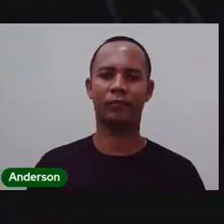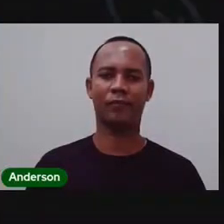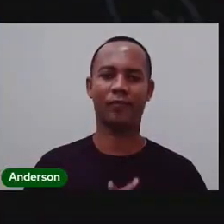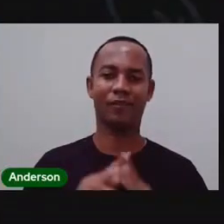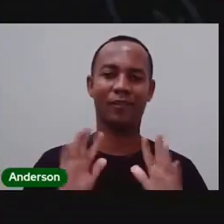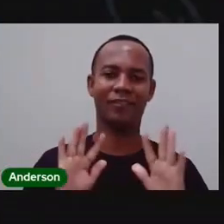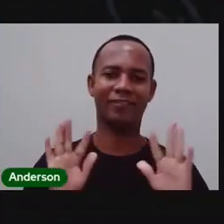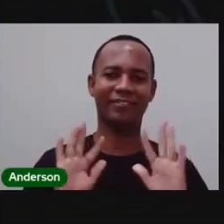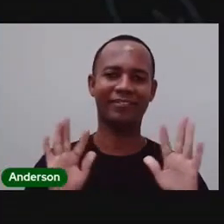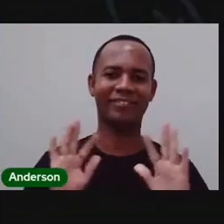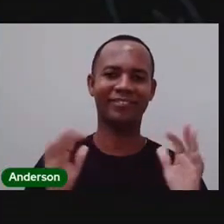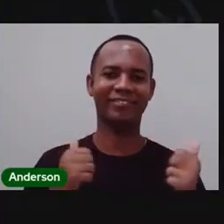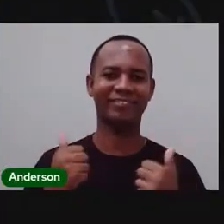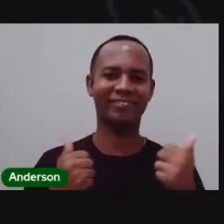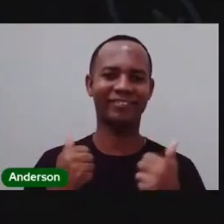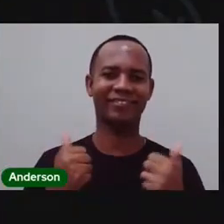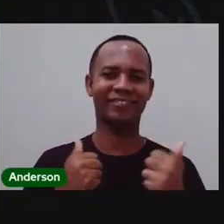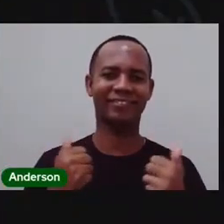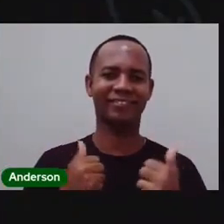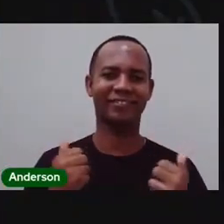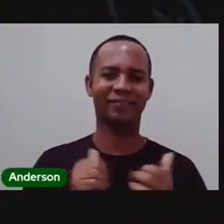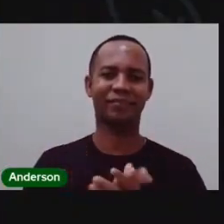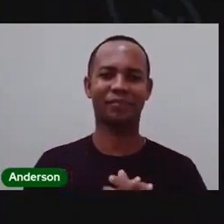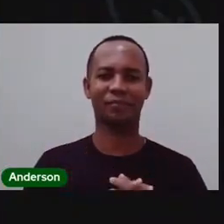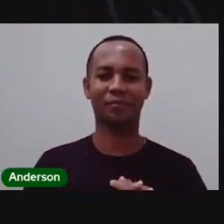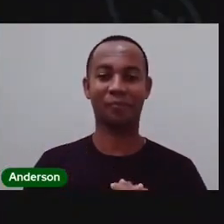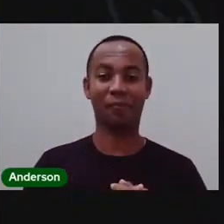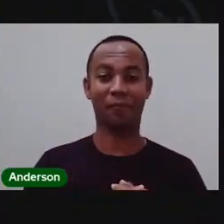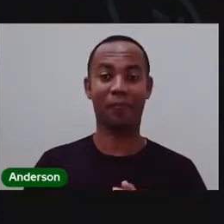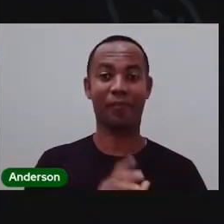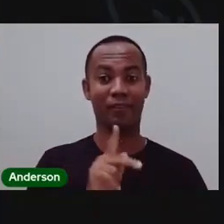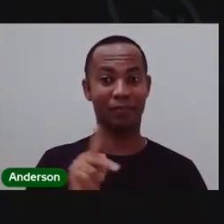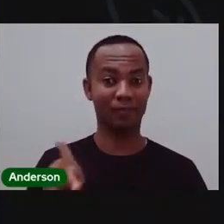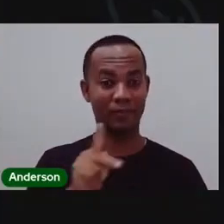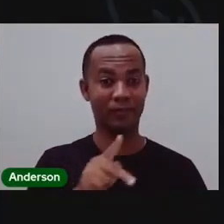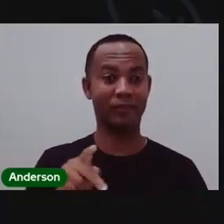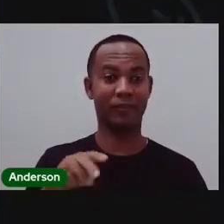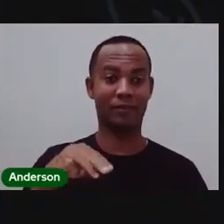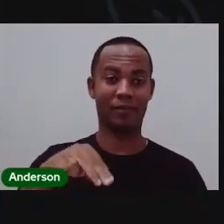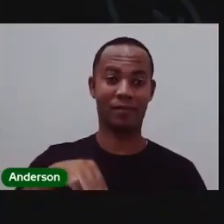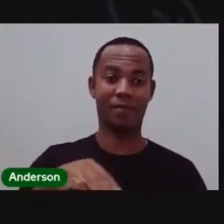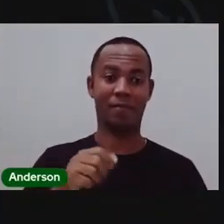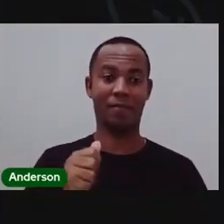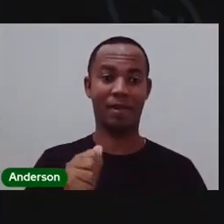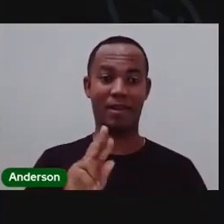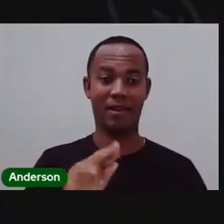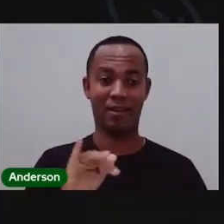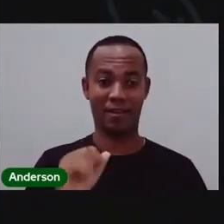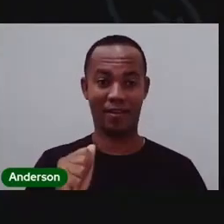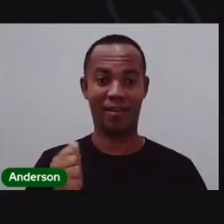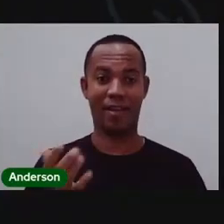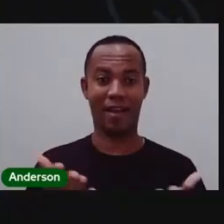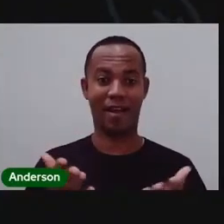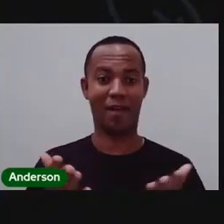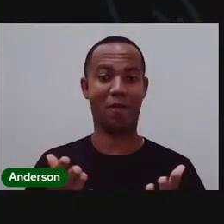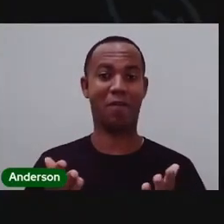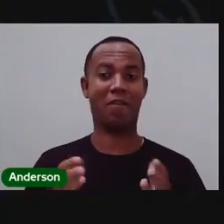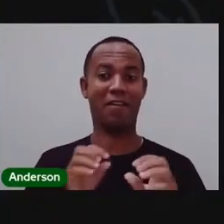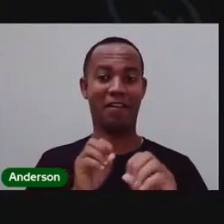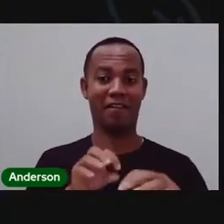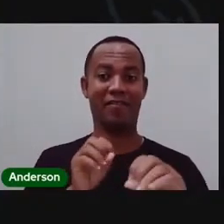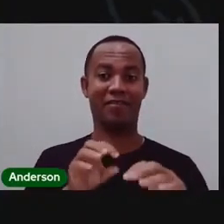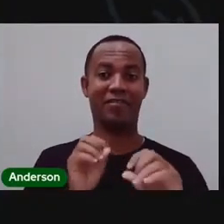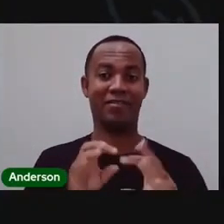Oi, tudo bem, meus amores? A Pró-Maria mais uma vez com vocês, com mais uma aula fantástica.